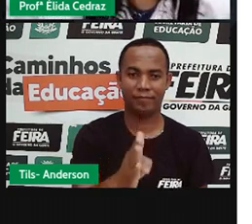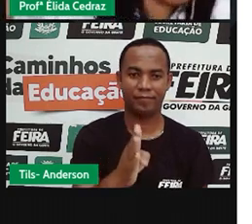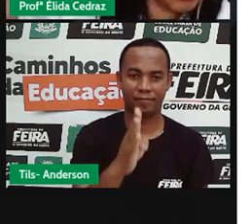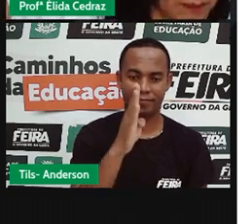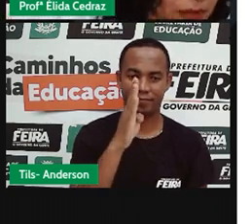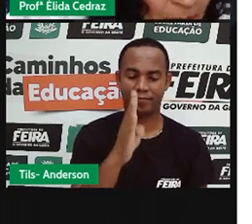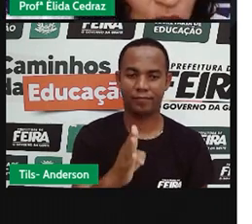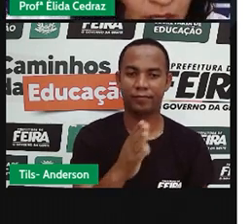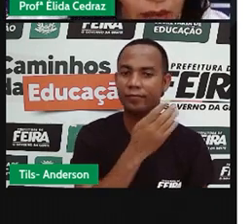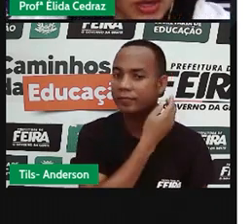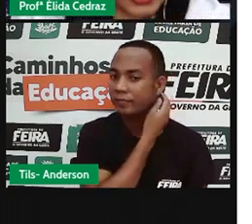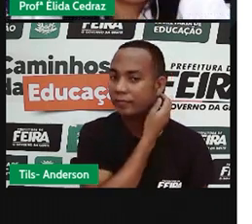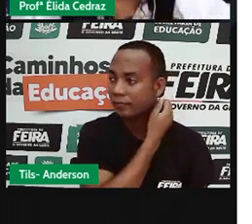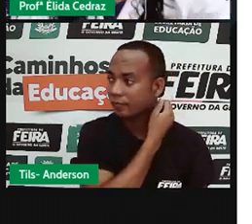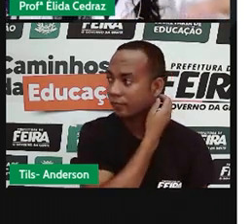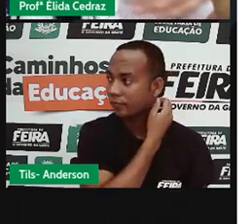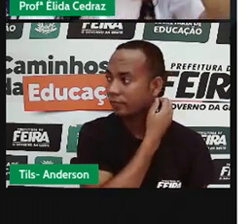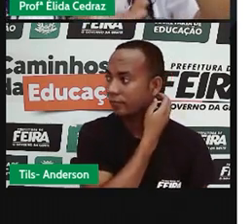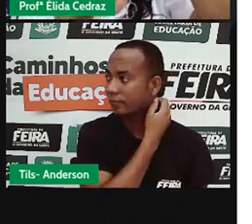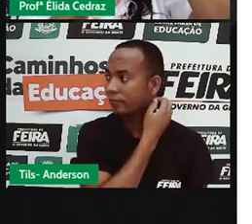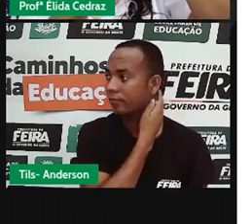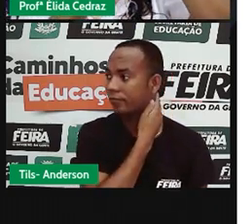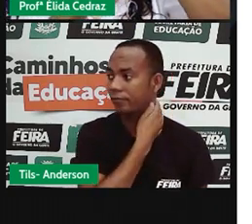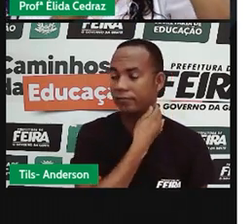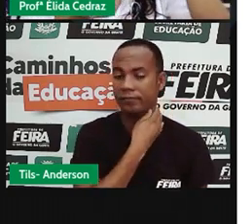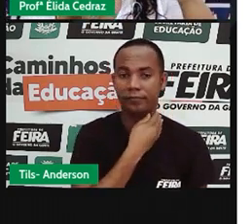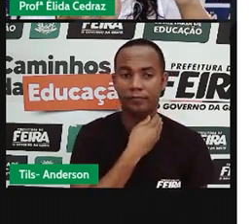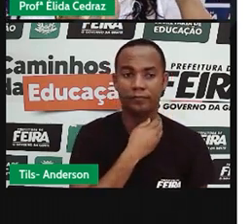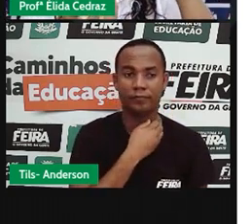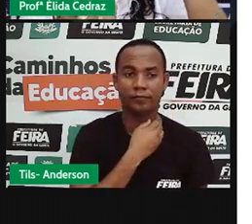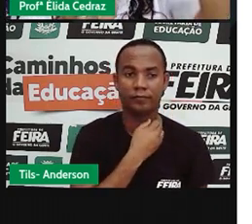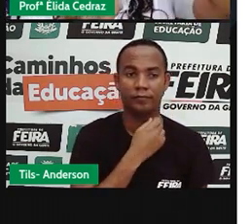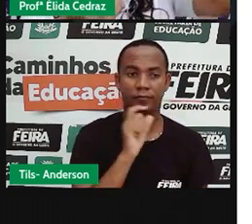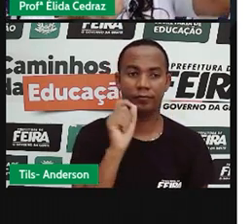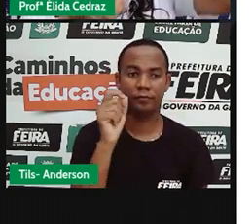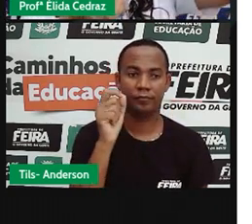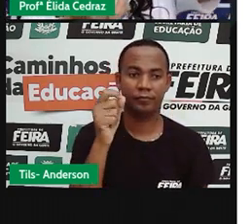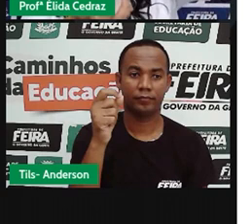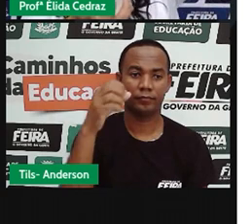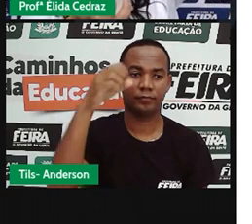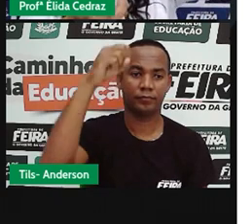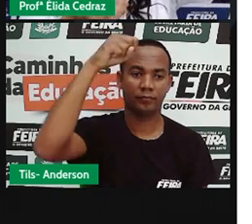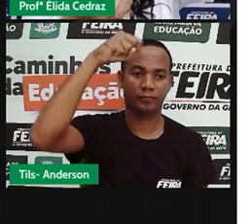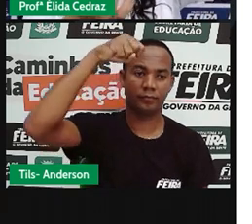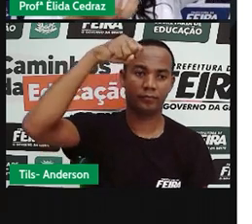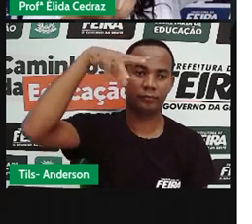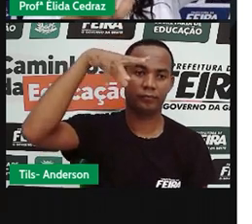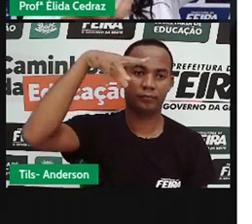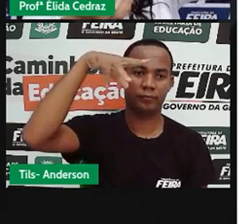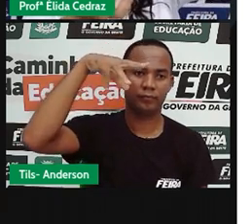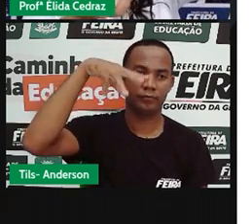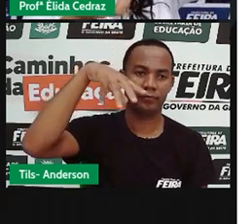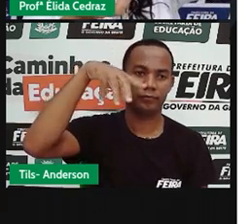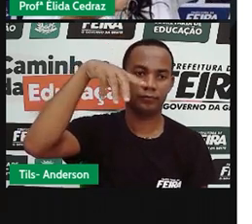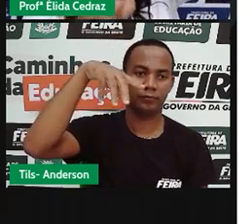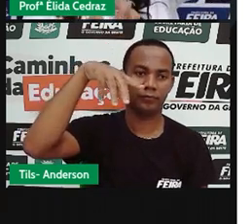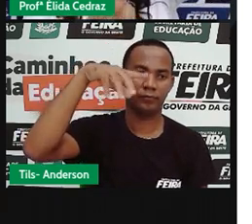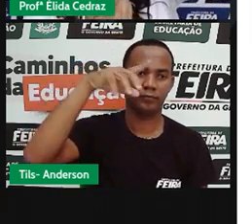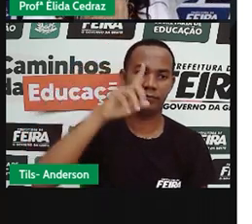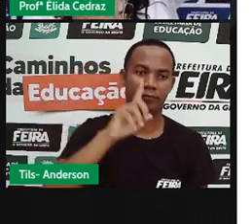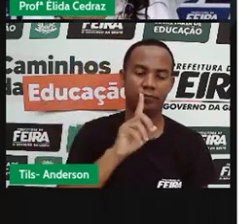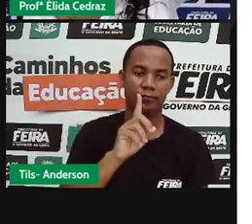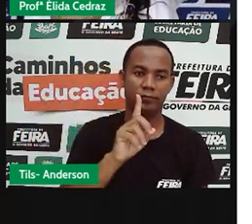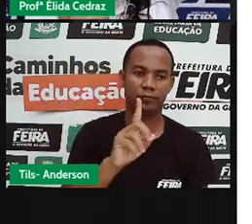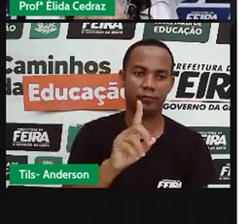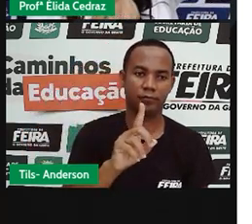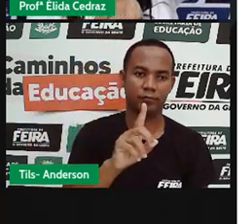Dependendo, a prova vai mostrar. Olha só. Aqui é o copo de água da prova. Se a luz está batendo aqui em cima, a